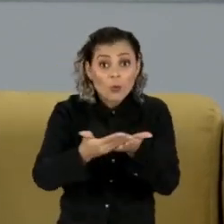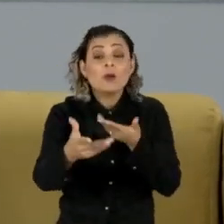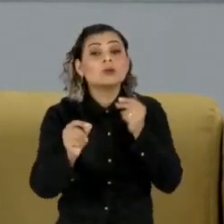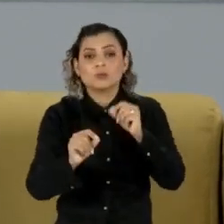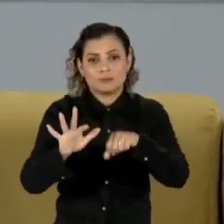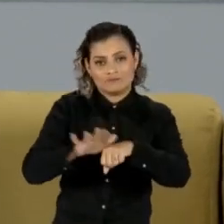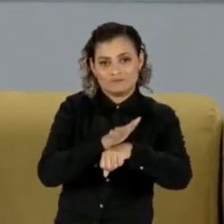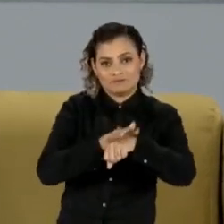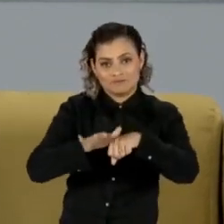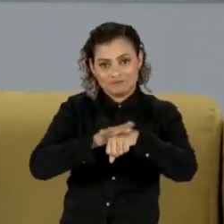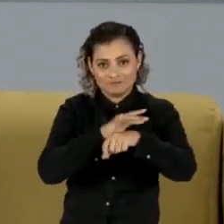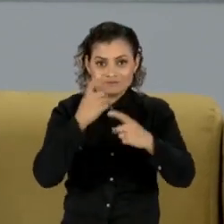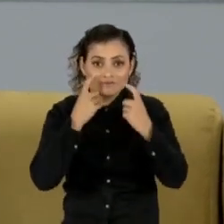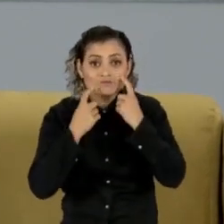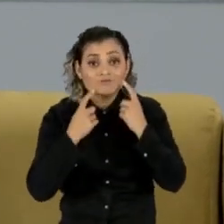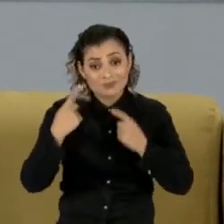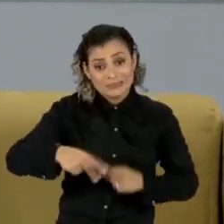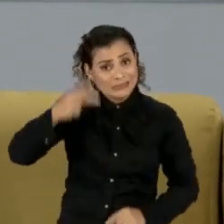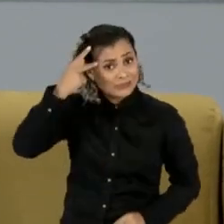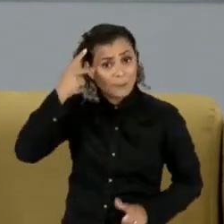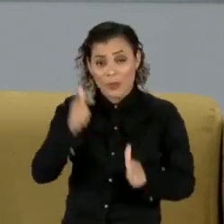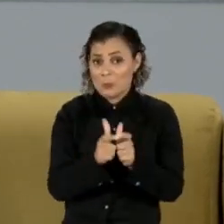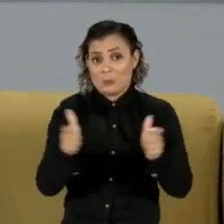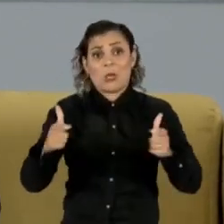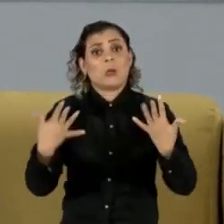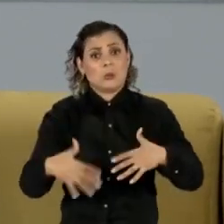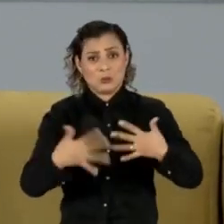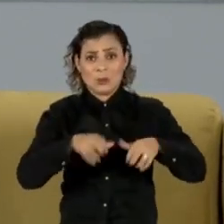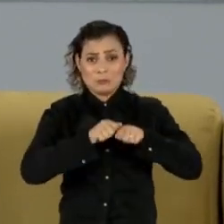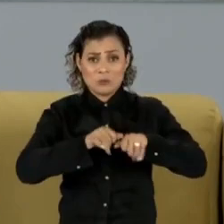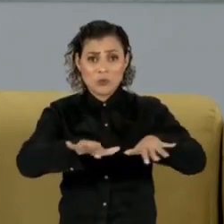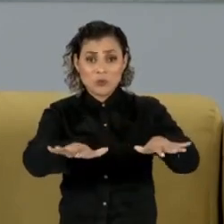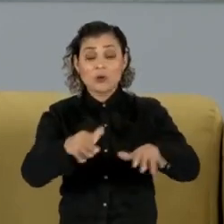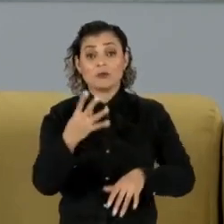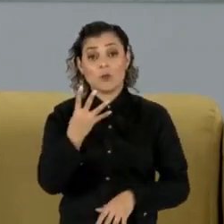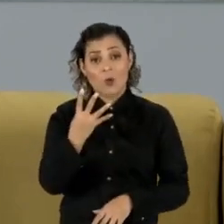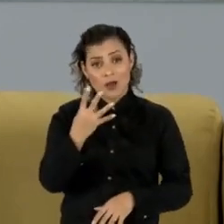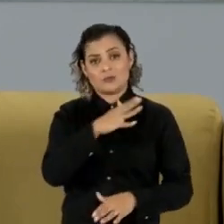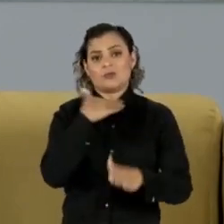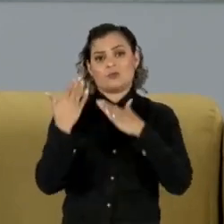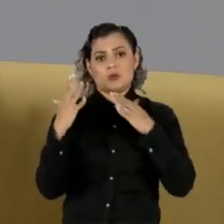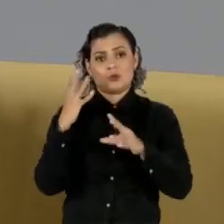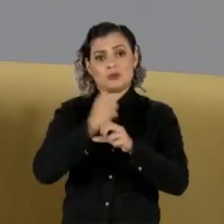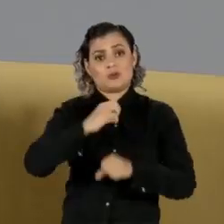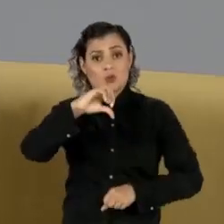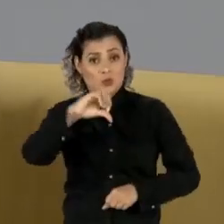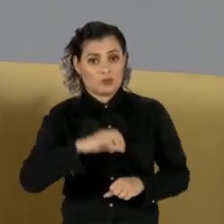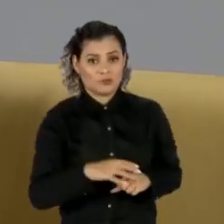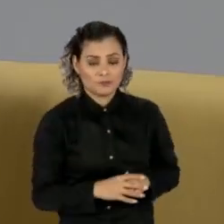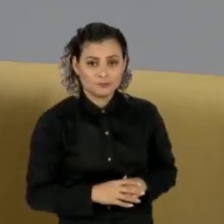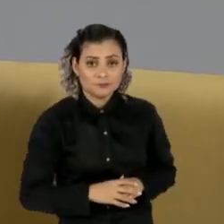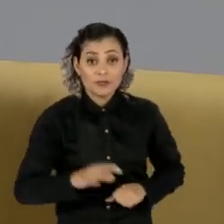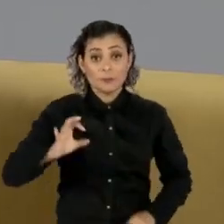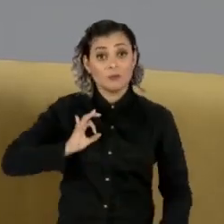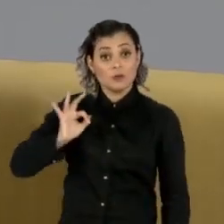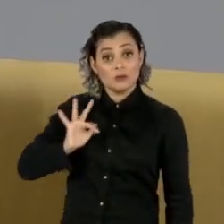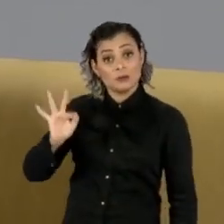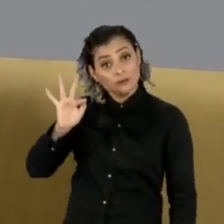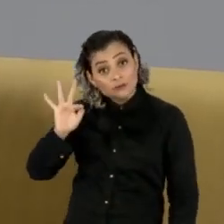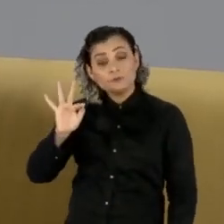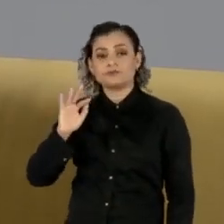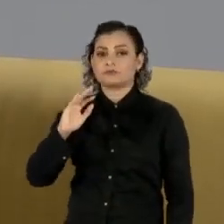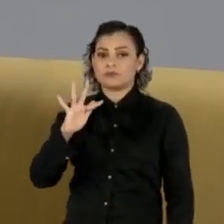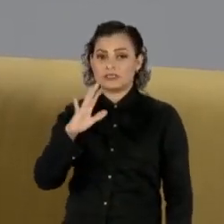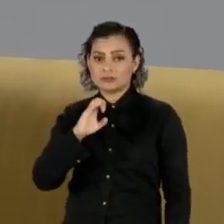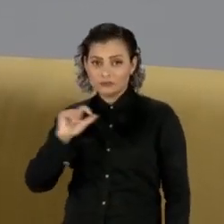estado de São Paulo concentra a maioria dos casos e tem mais quatro mortes notificadas. Polícia Civil do Rio de Janeiro